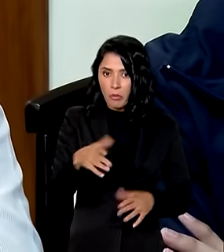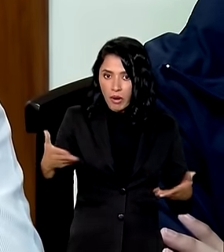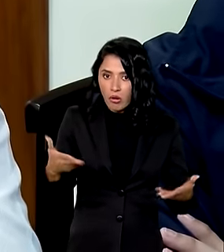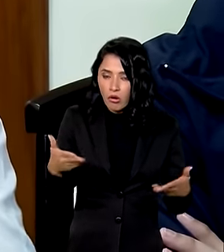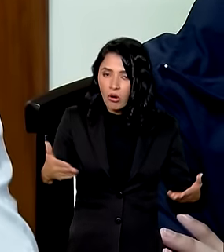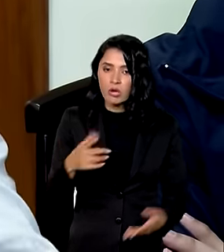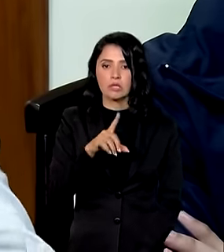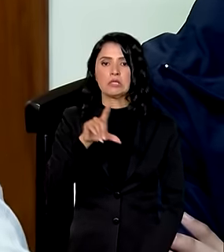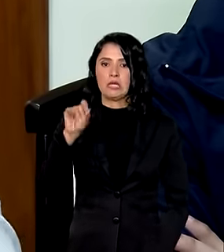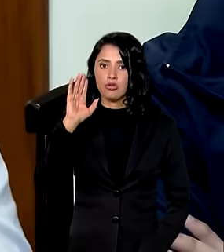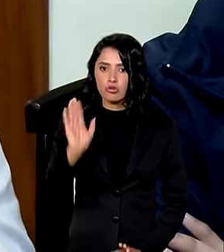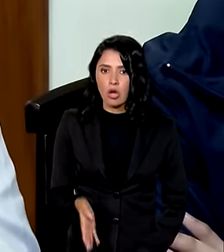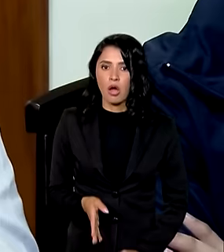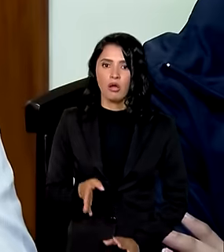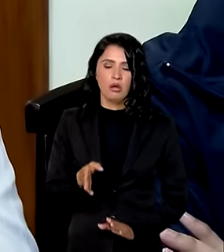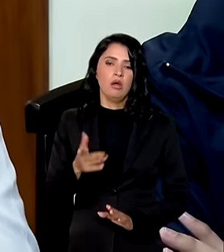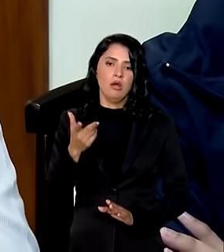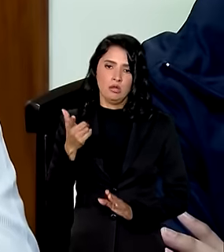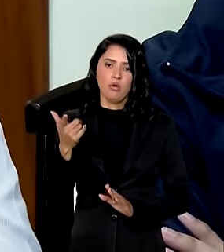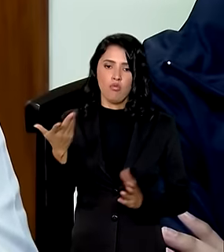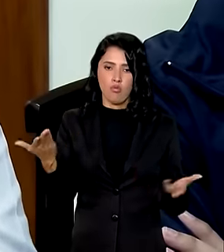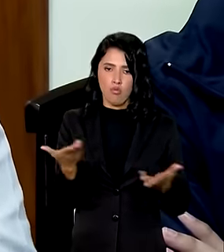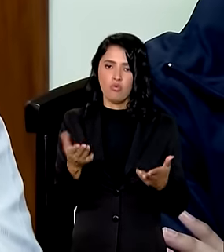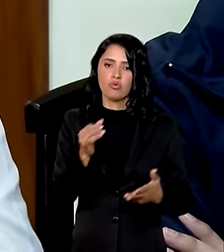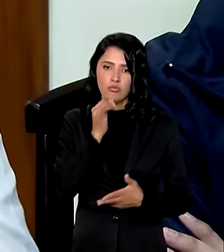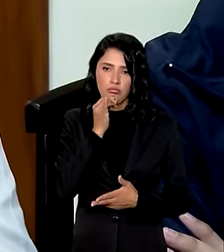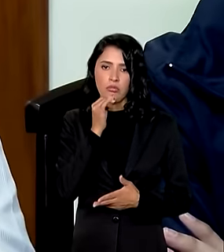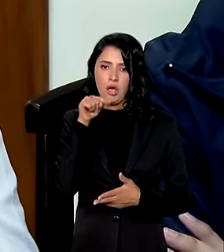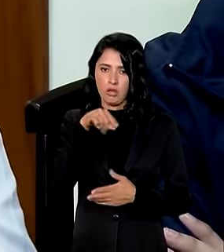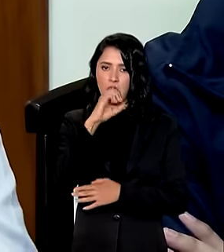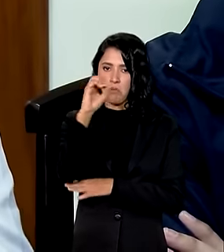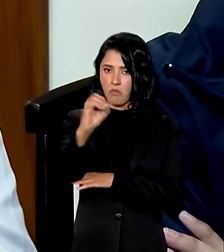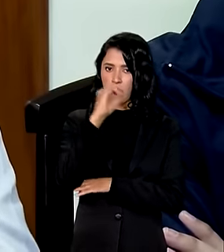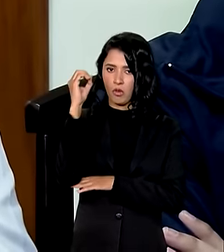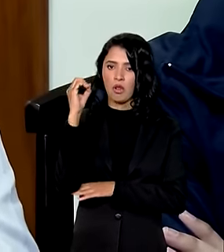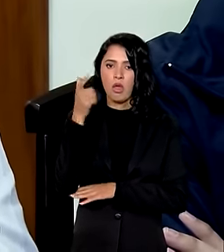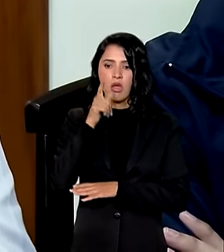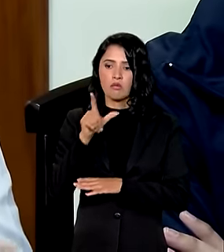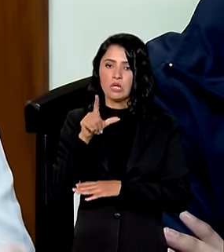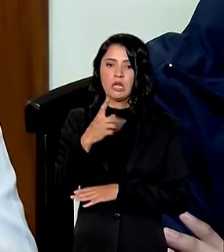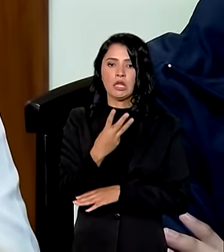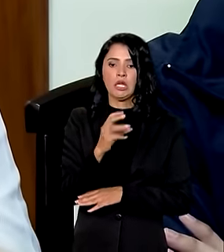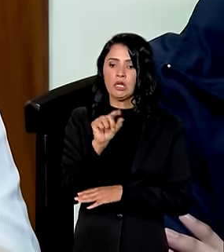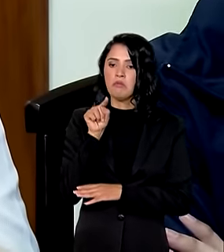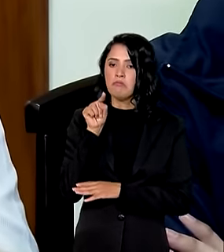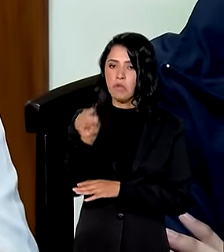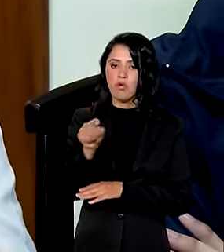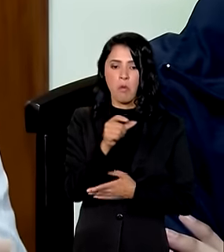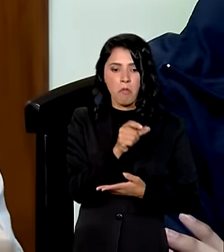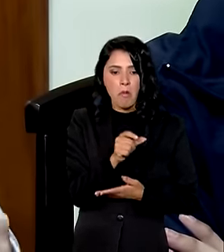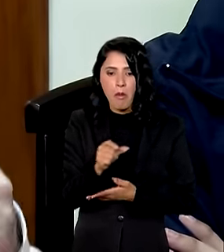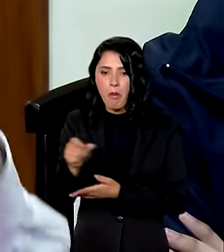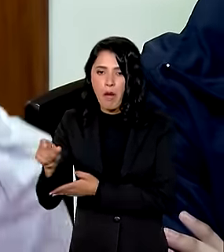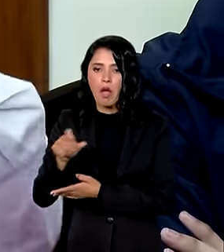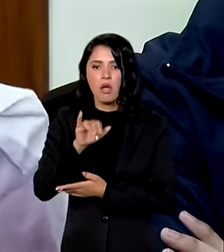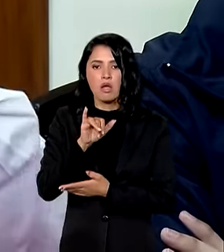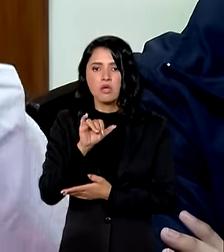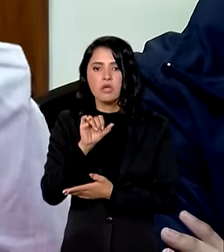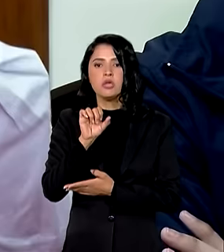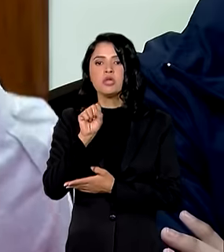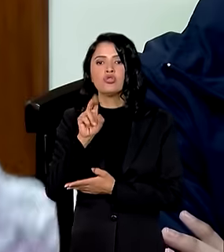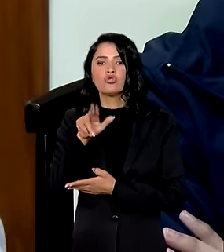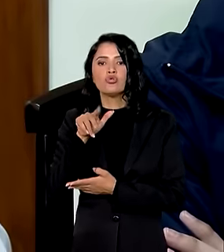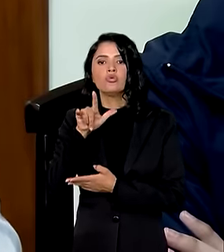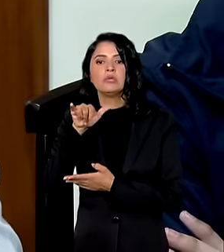kits de emergência e hoje por exemplo chegou aqui em Porto Alegre 30 mil frascos de insulina e a gente poderia